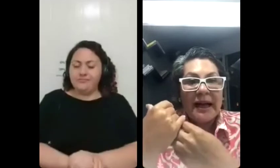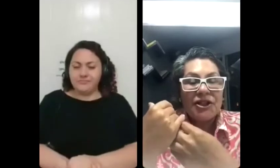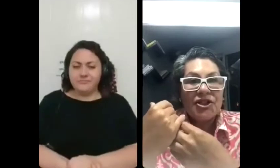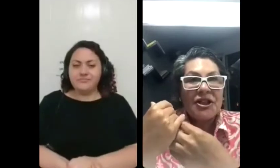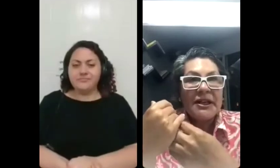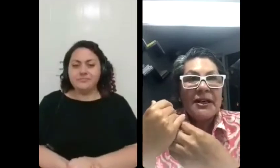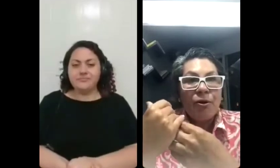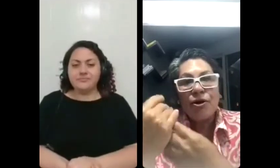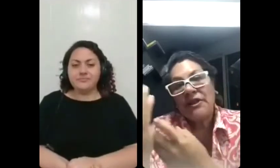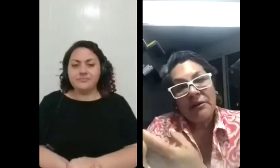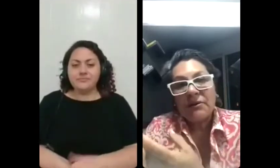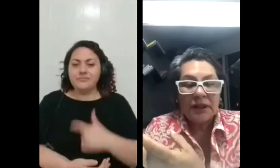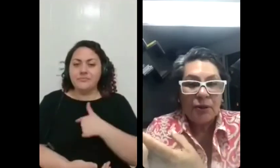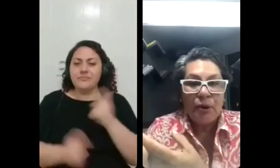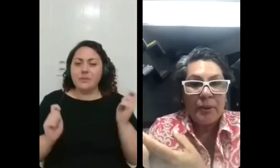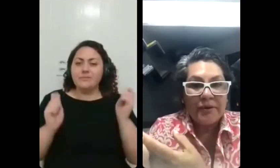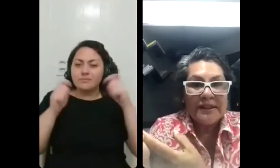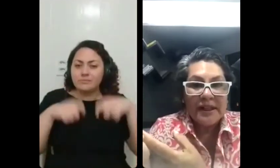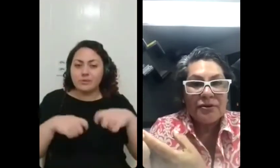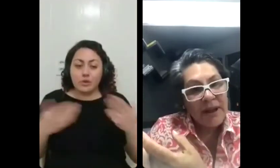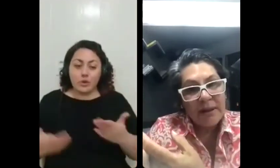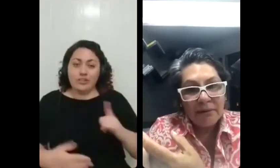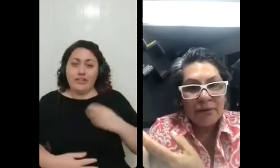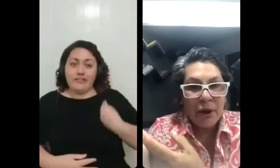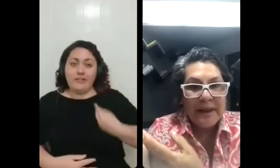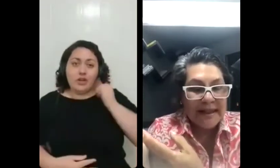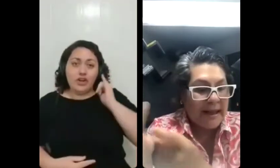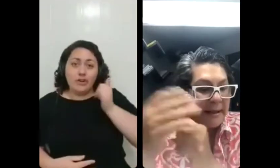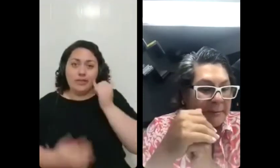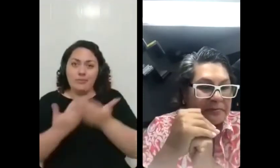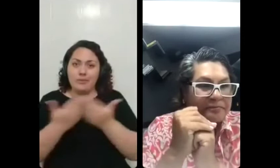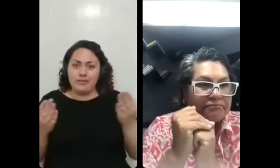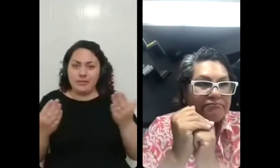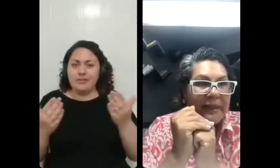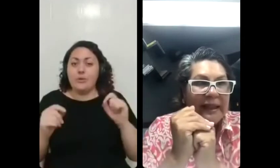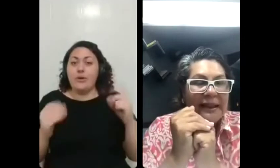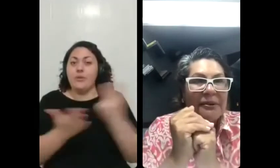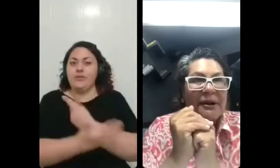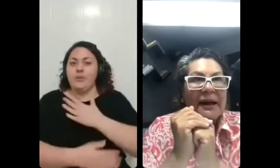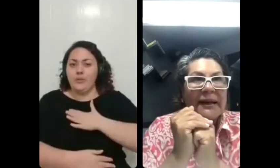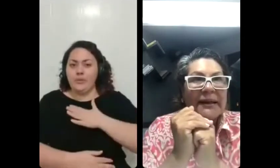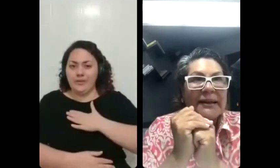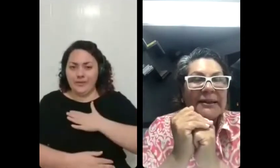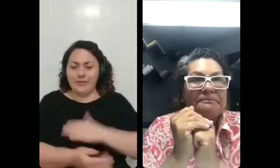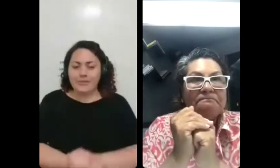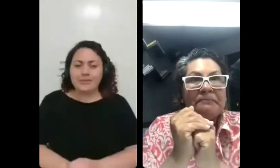possibilidade de hoje contando um pouco pra vocês do que eu gostei então